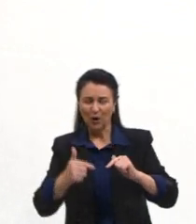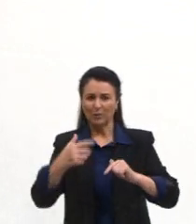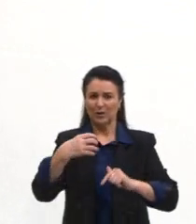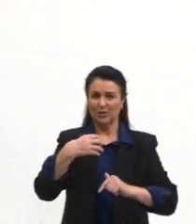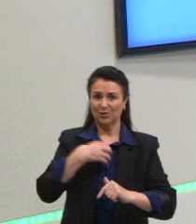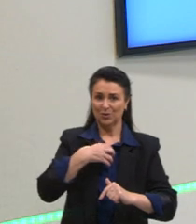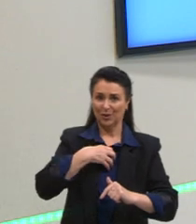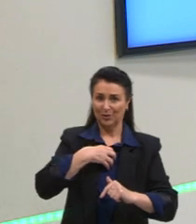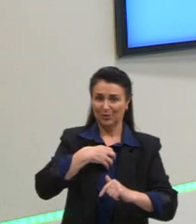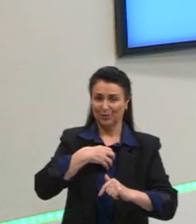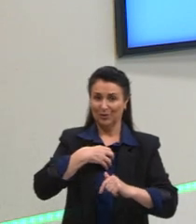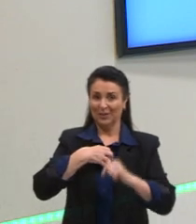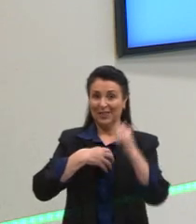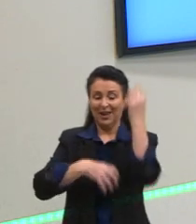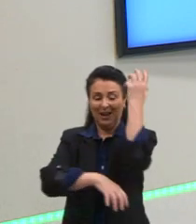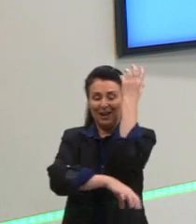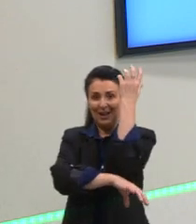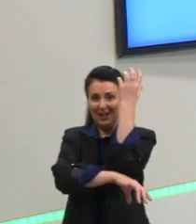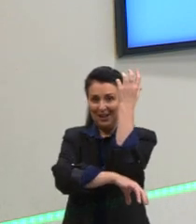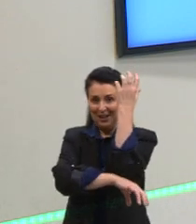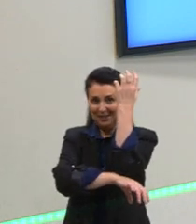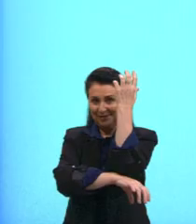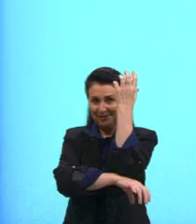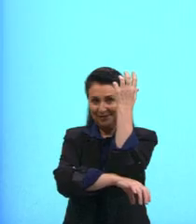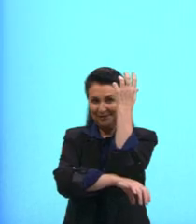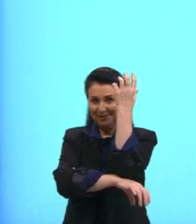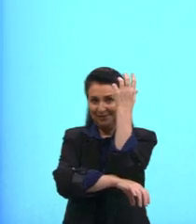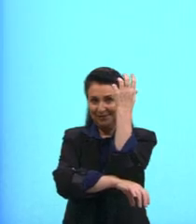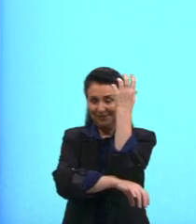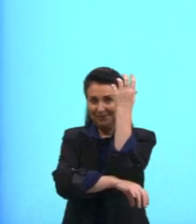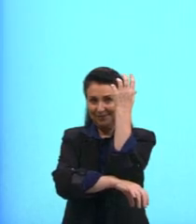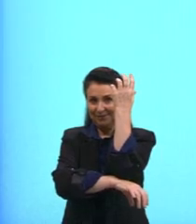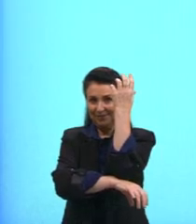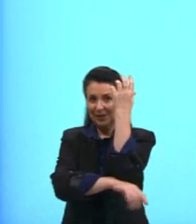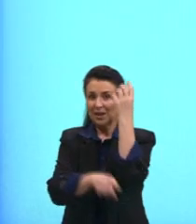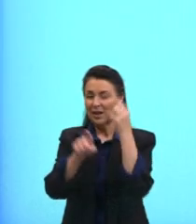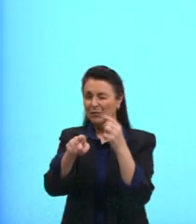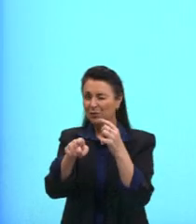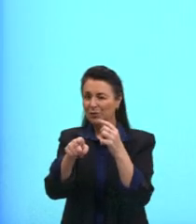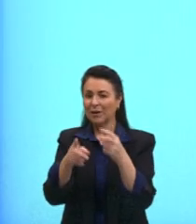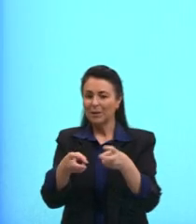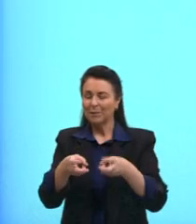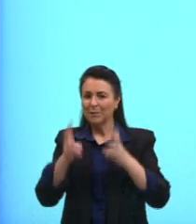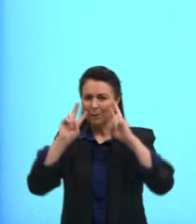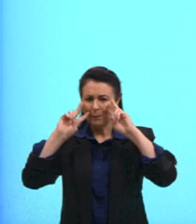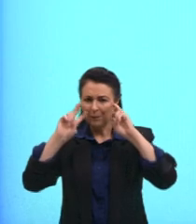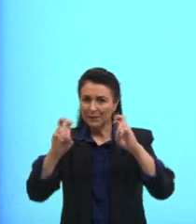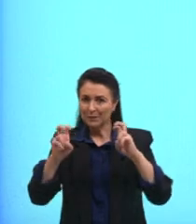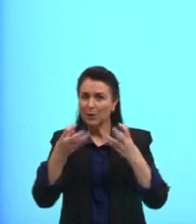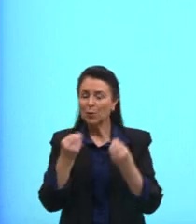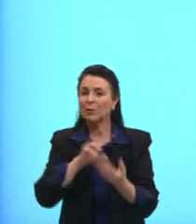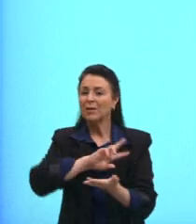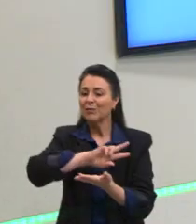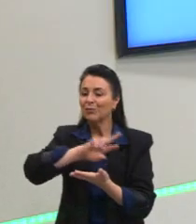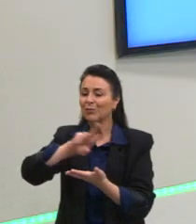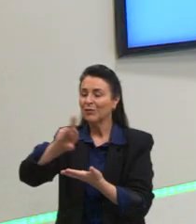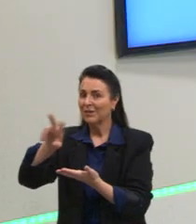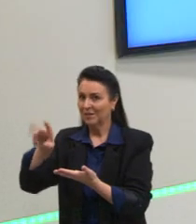raízes, tá? Então, essa parte aqui, essa figura é mais para vocês perceberem como é diverso, então, as raízes.